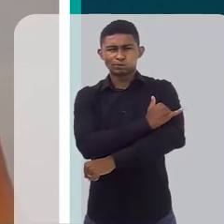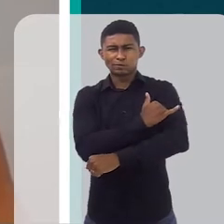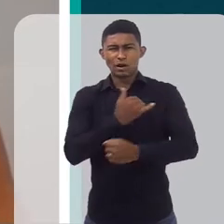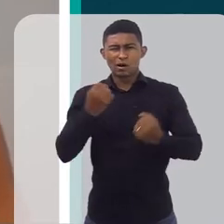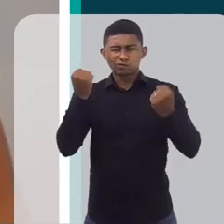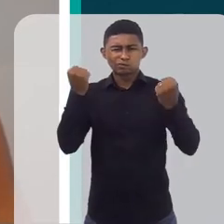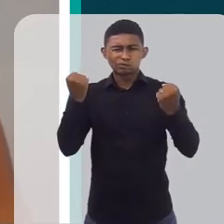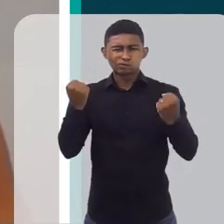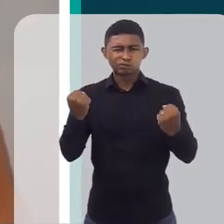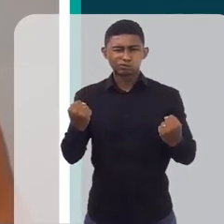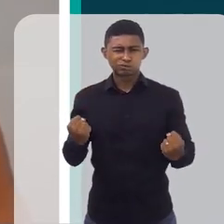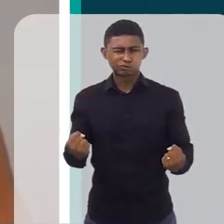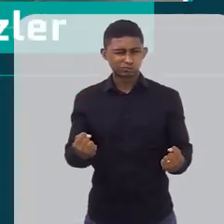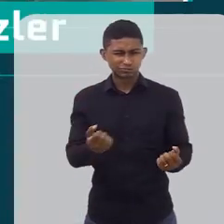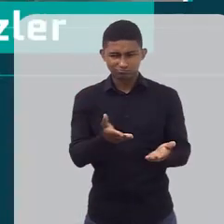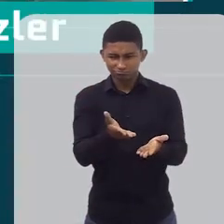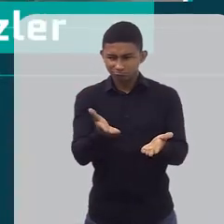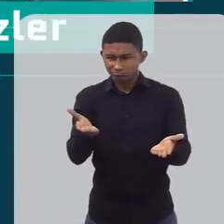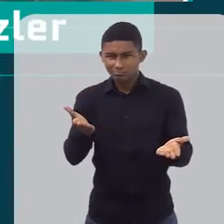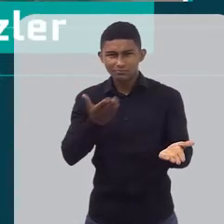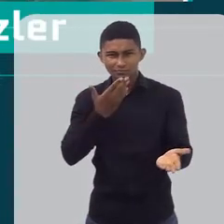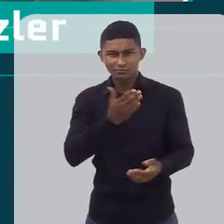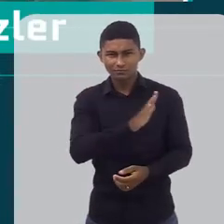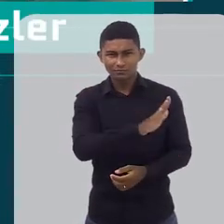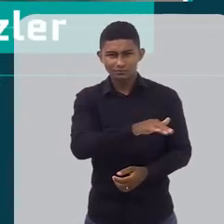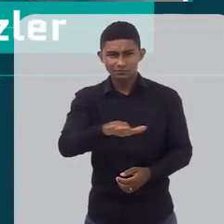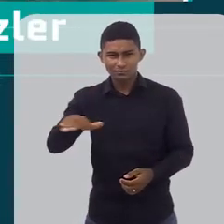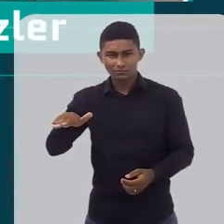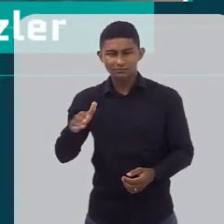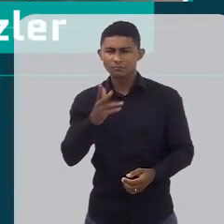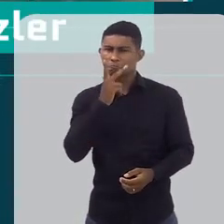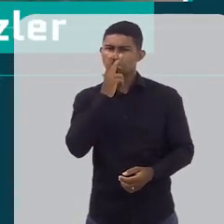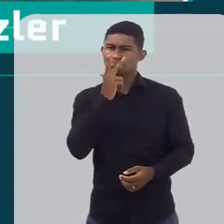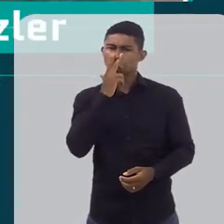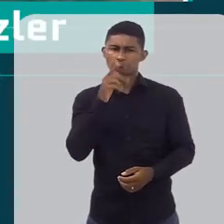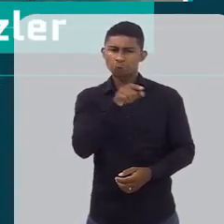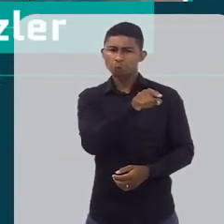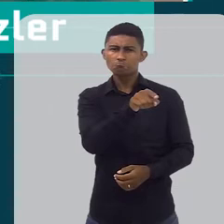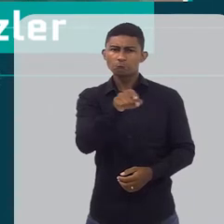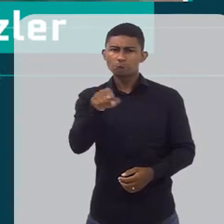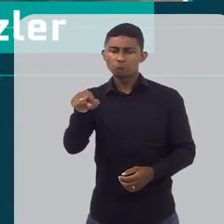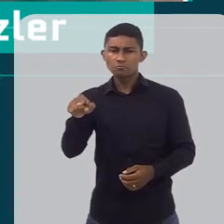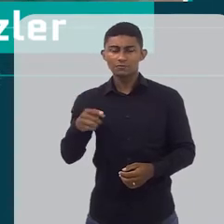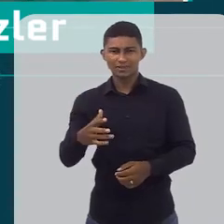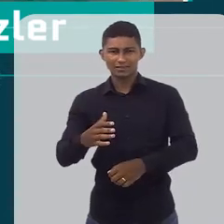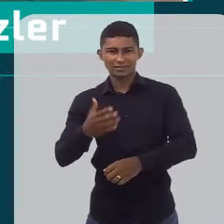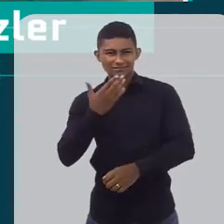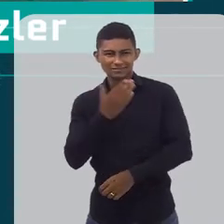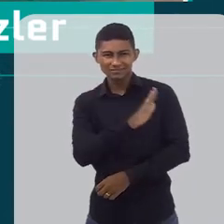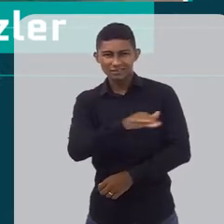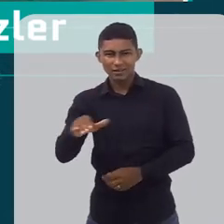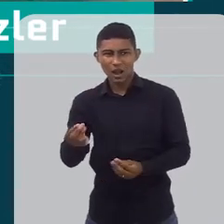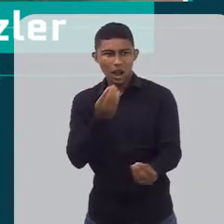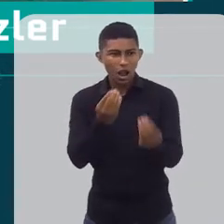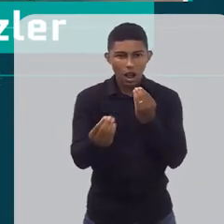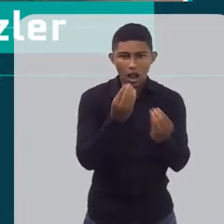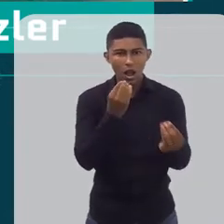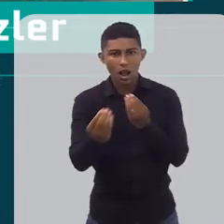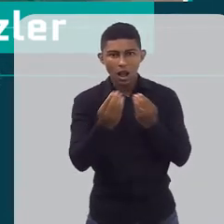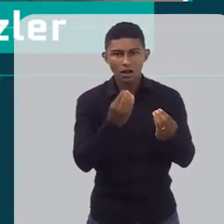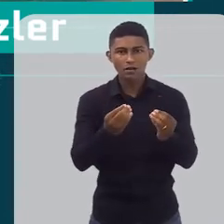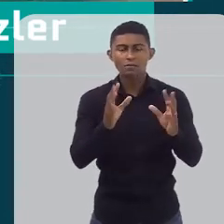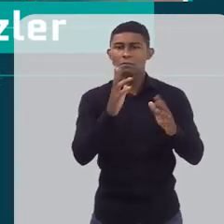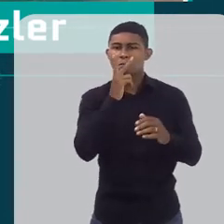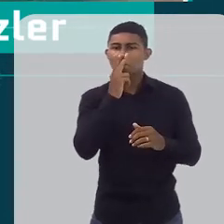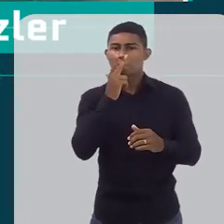gordura para a criança. Então, é quando existe um desequilíbrio entre o que a criança ingere e o que a criança